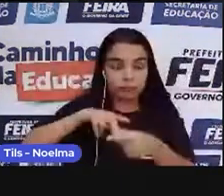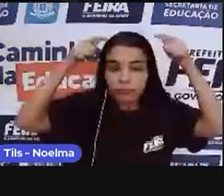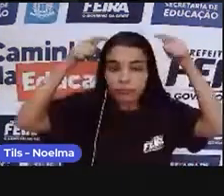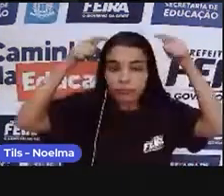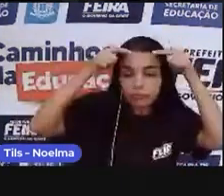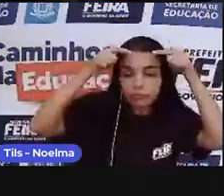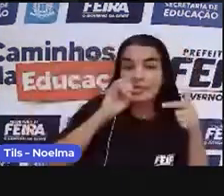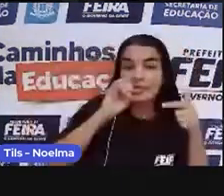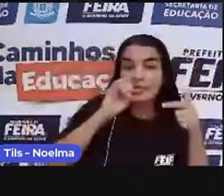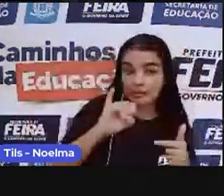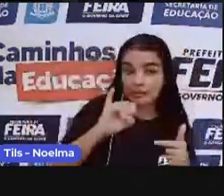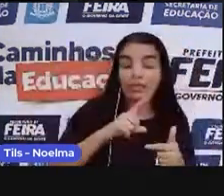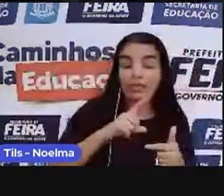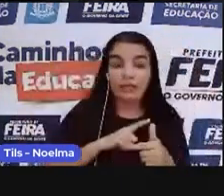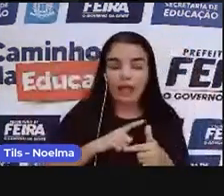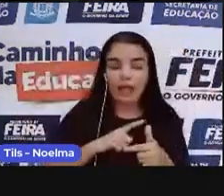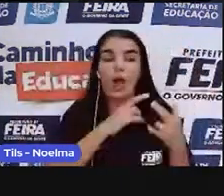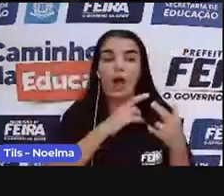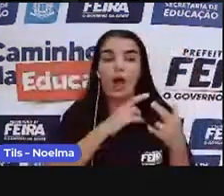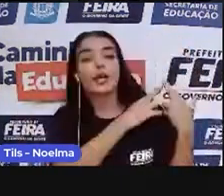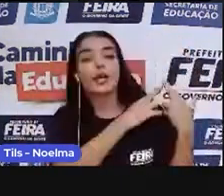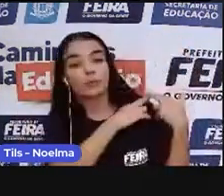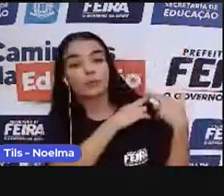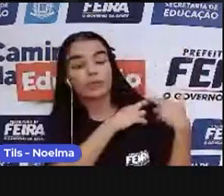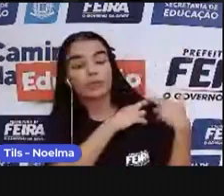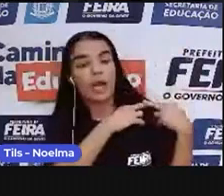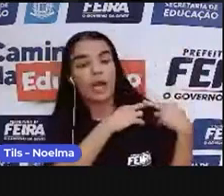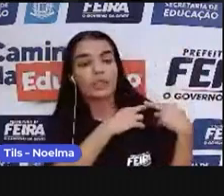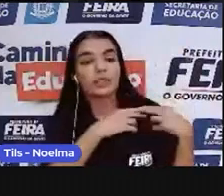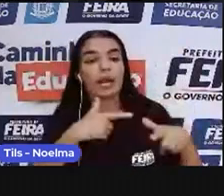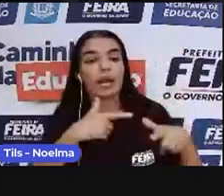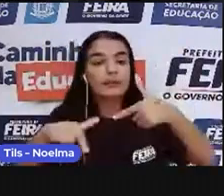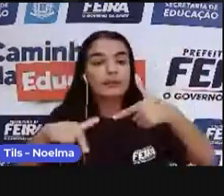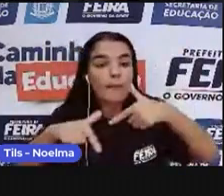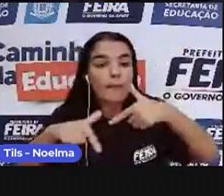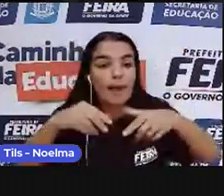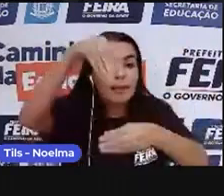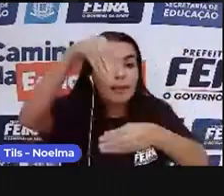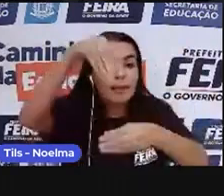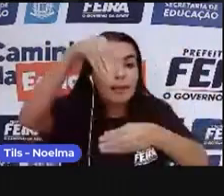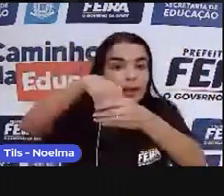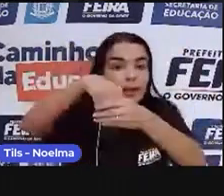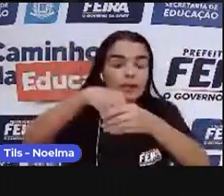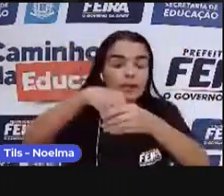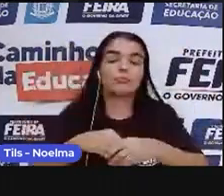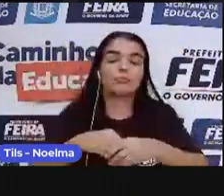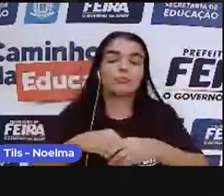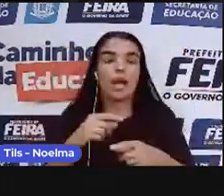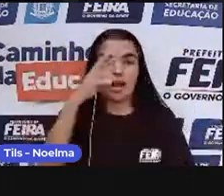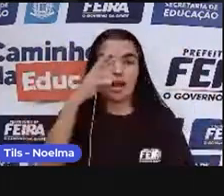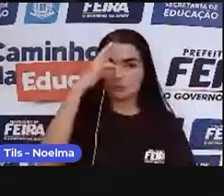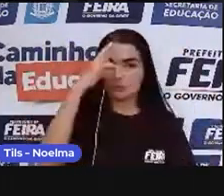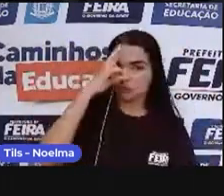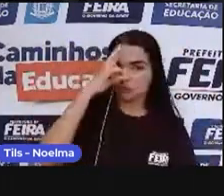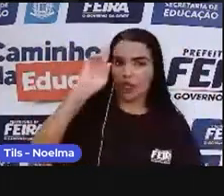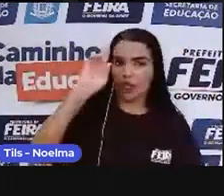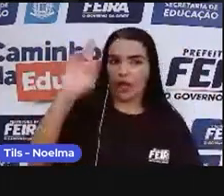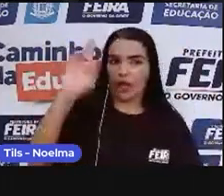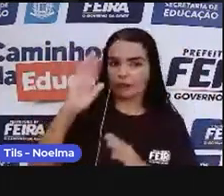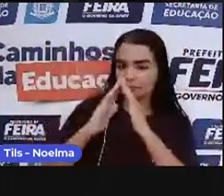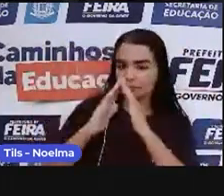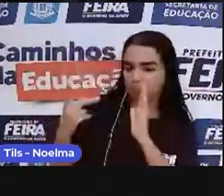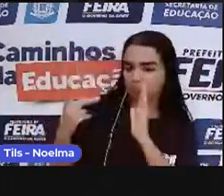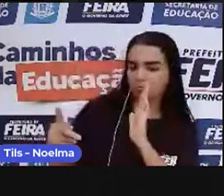em aproveitá-los para o cultivo. O senhor e sua família moravam na Casa Grande, local onde ele